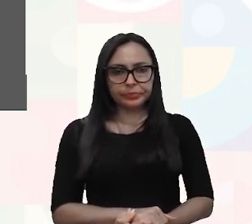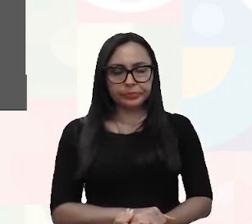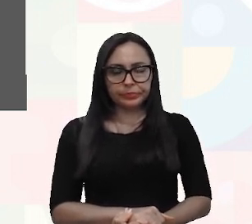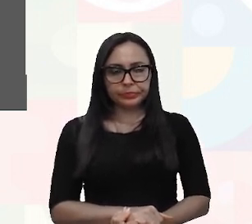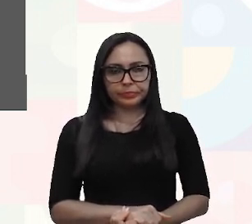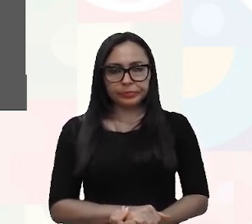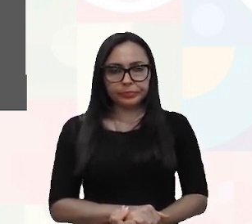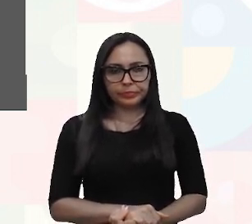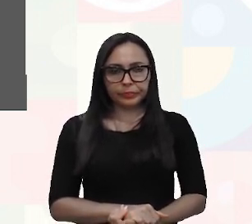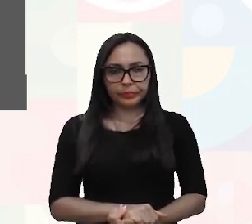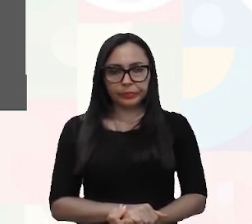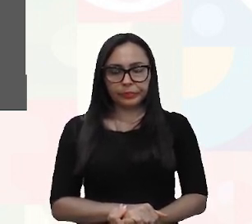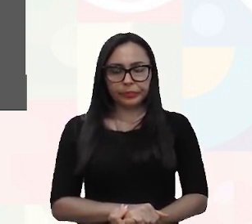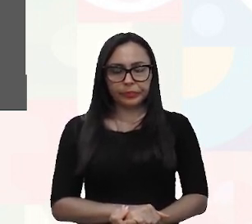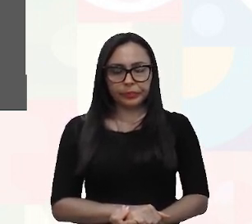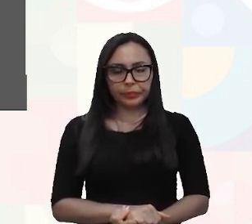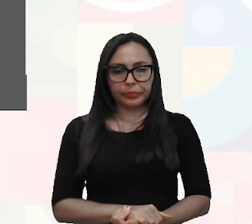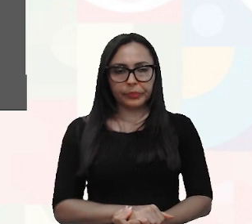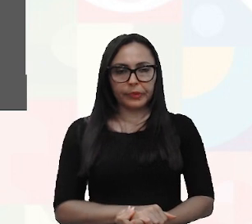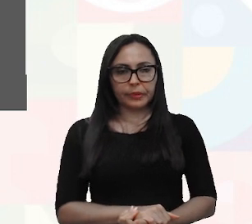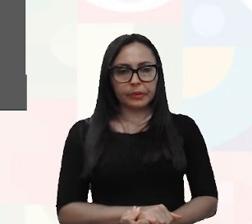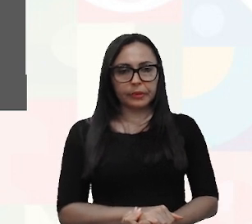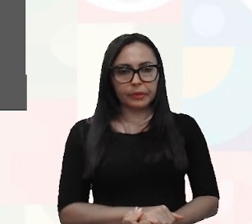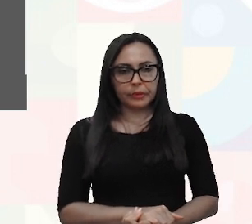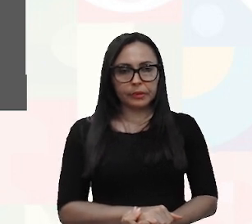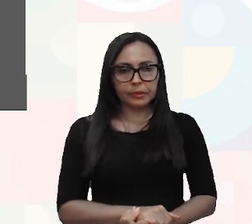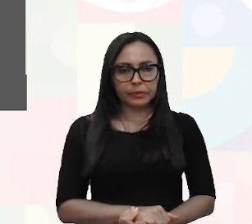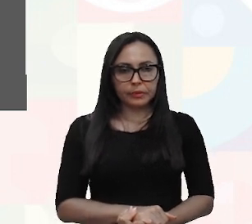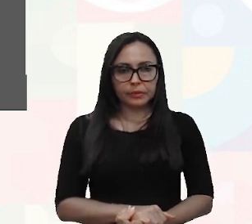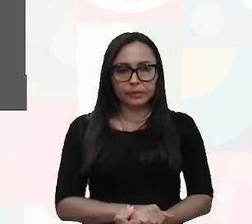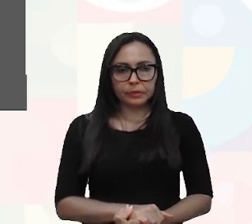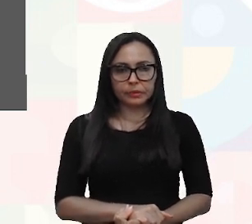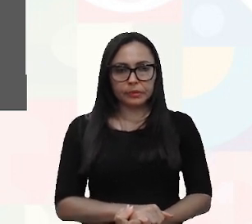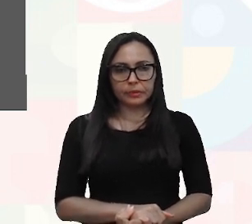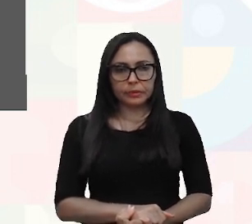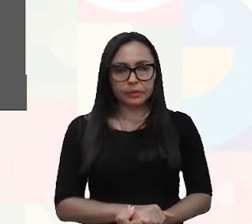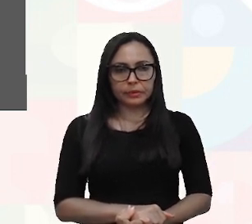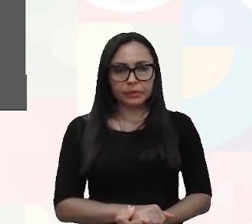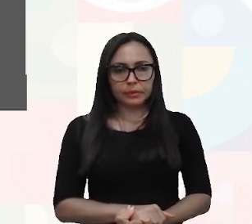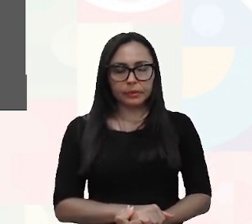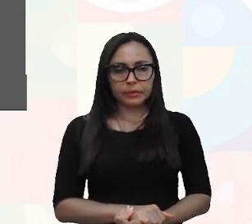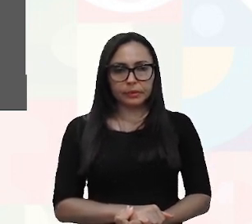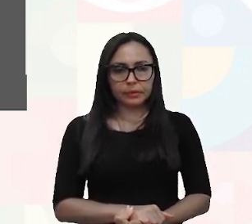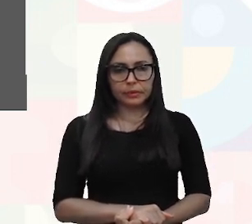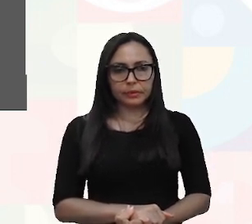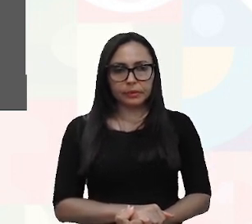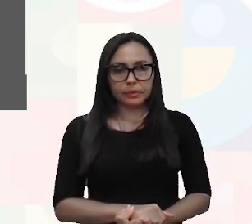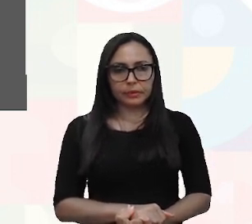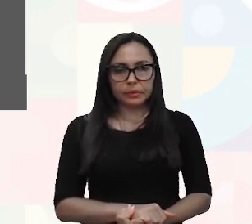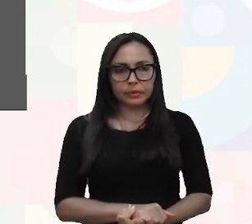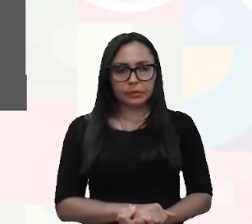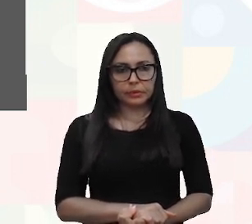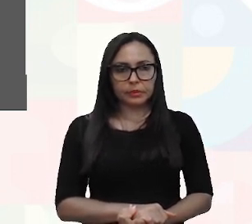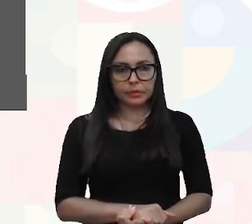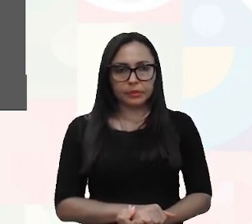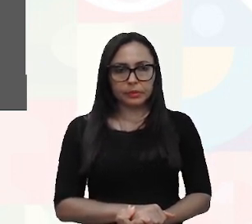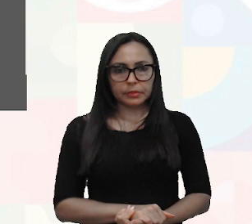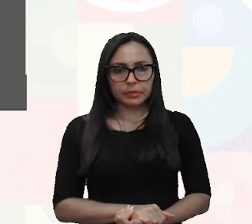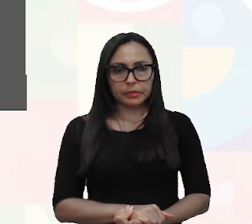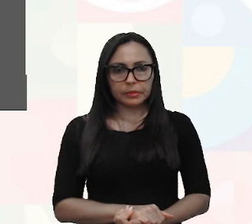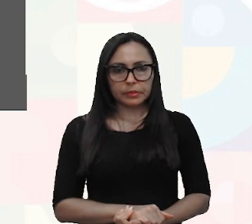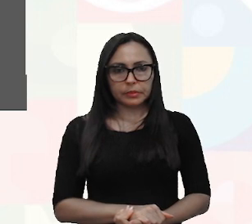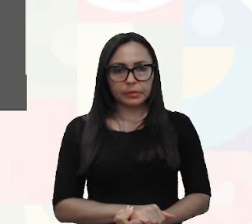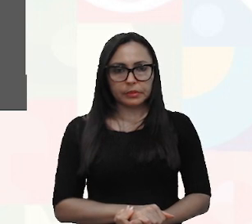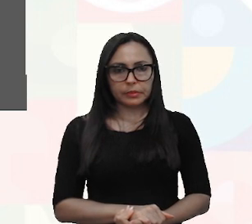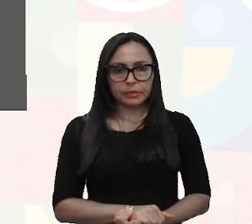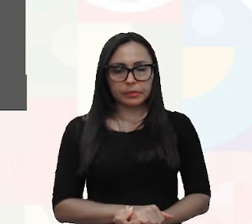está gravando uma vídeo-aula, eita, aqui, tem o